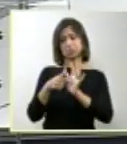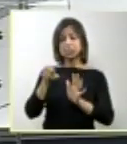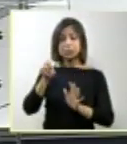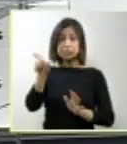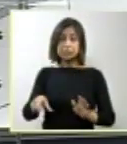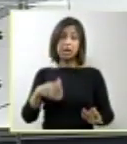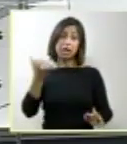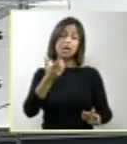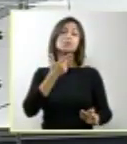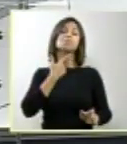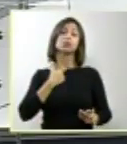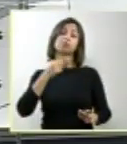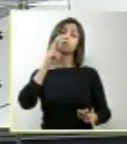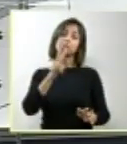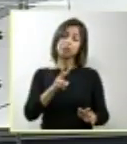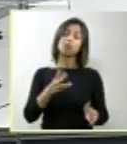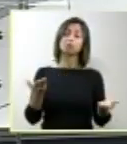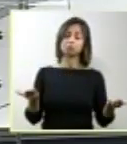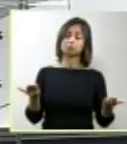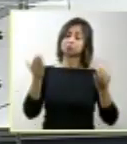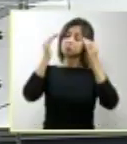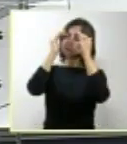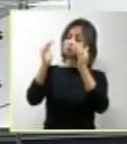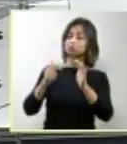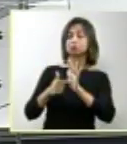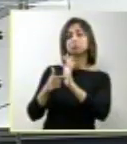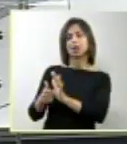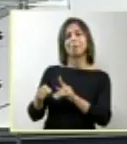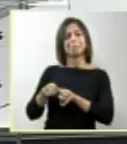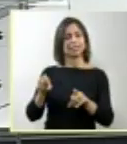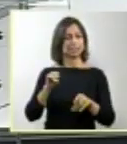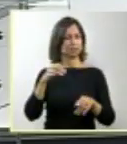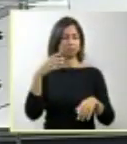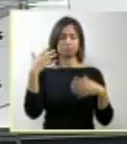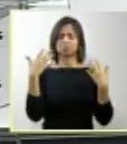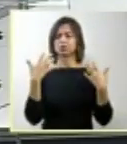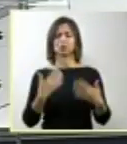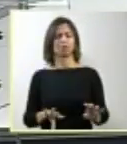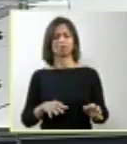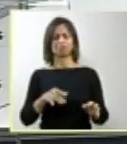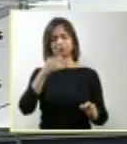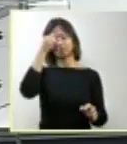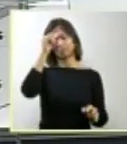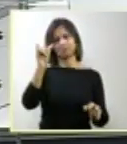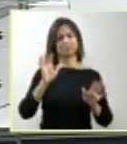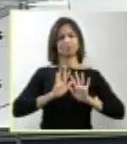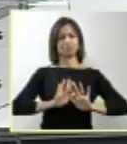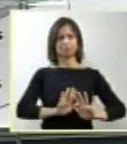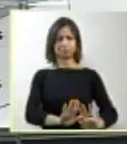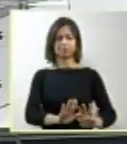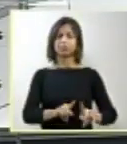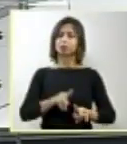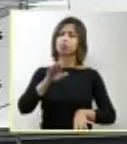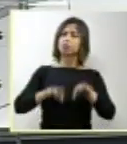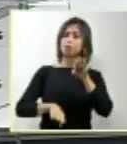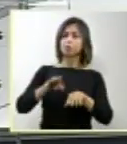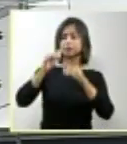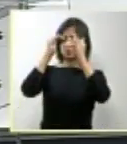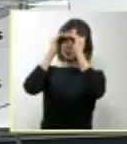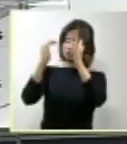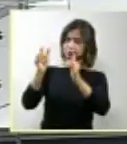Tem paciente que gostaria de ver, inclusive, a imagem real. E outras não gostariam de ver essa imagem. Então, nós temos que